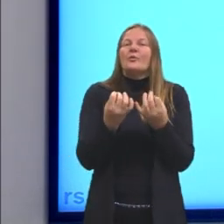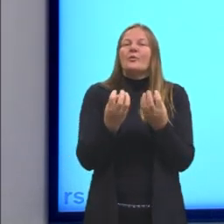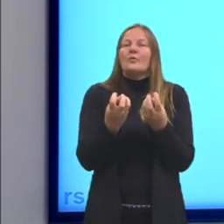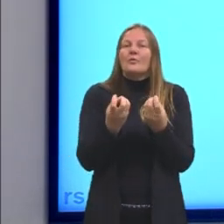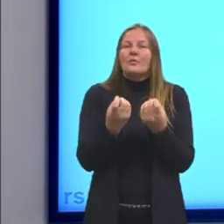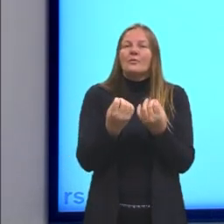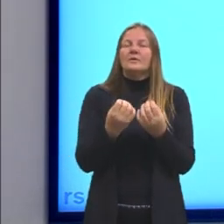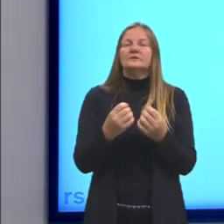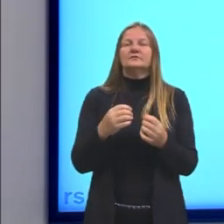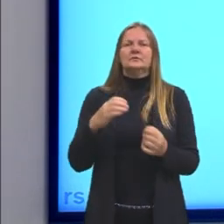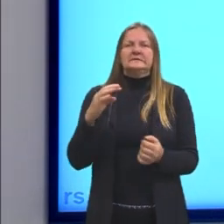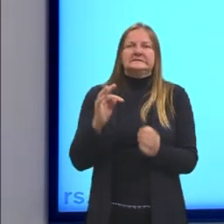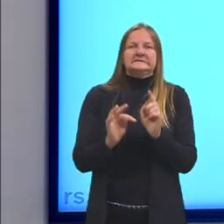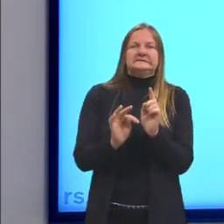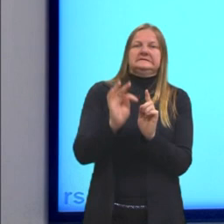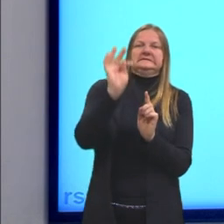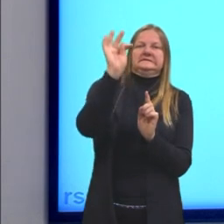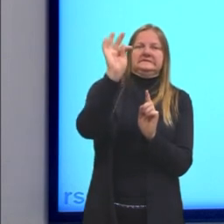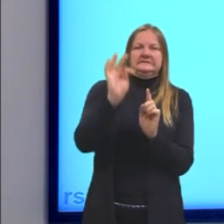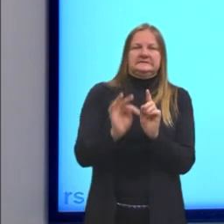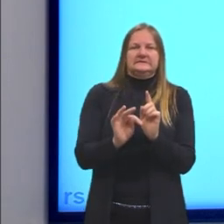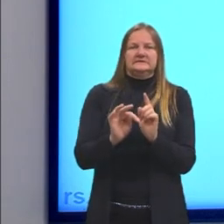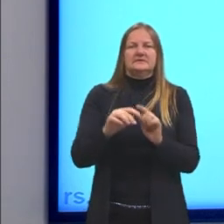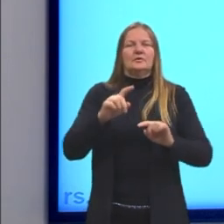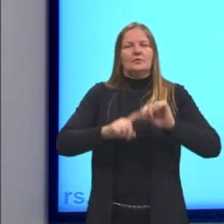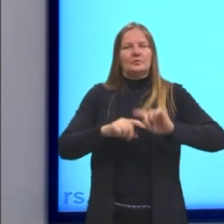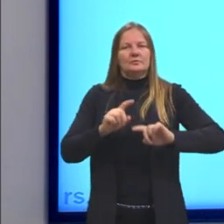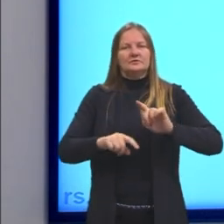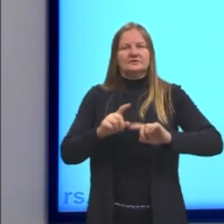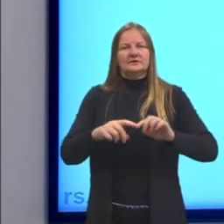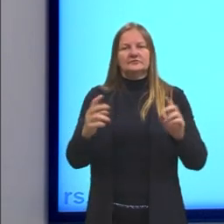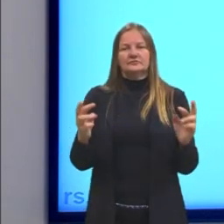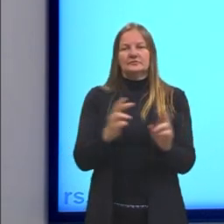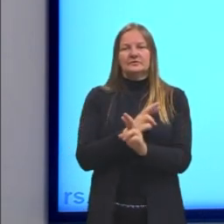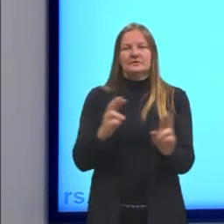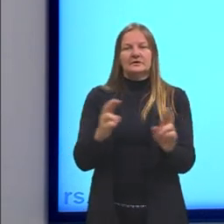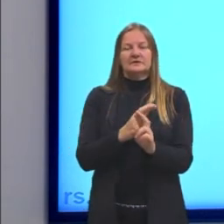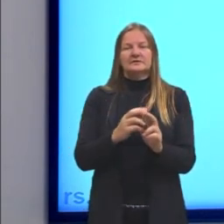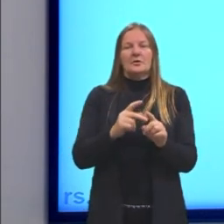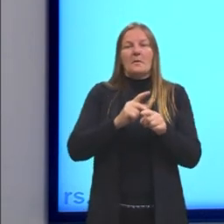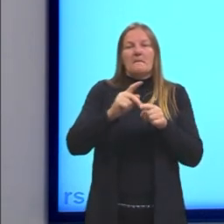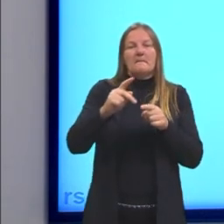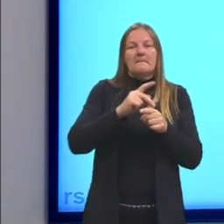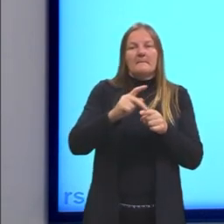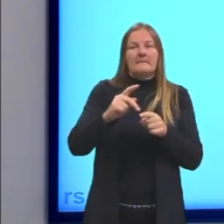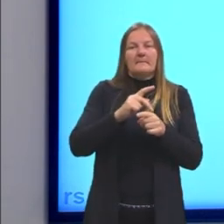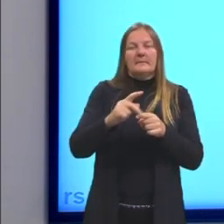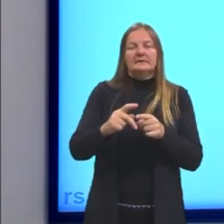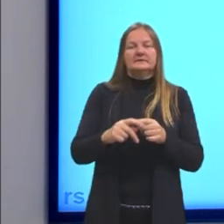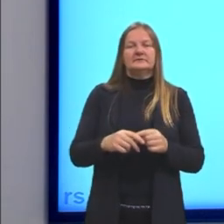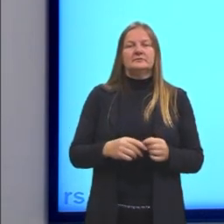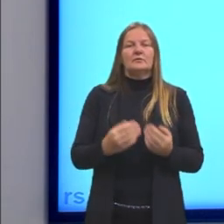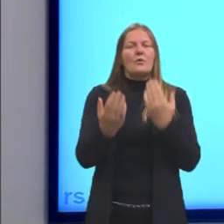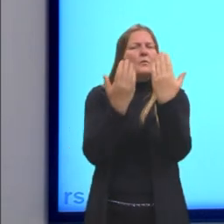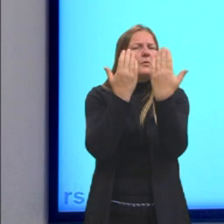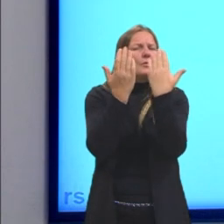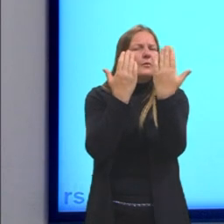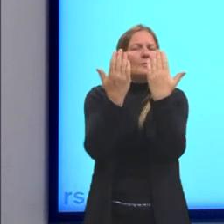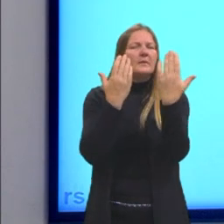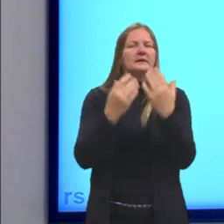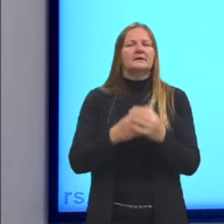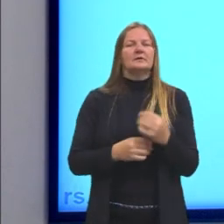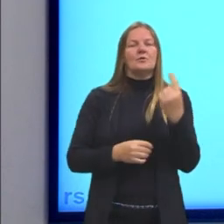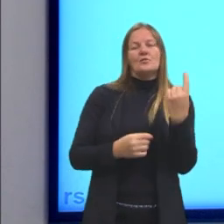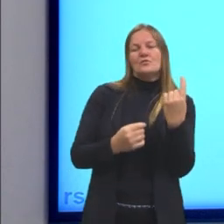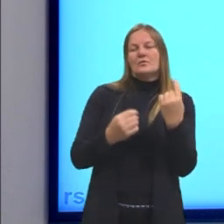quão quente ou frio é um objeto em relação a algum padrão. Então, gente está sempre comparando em relação a